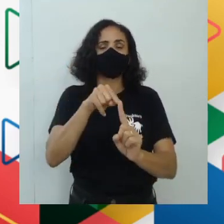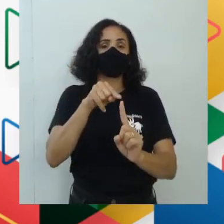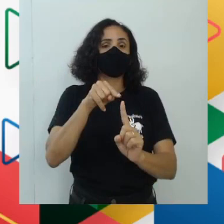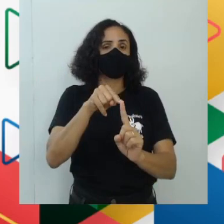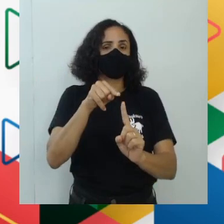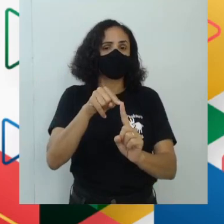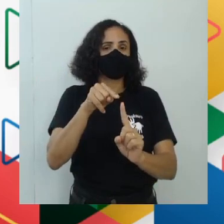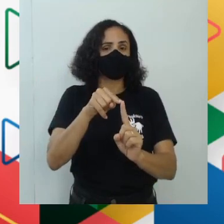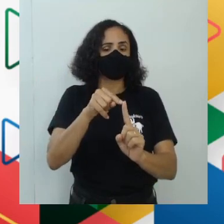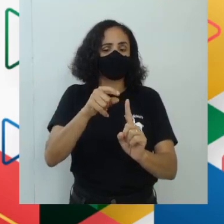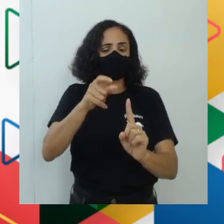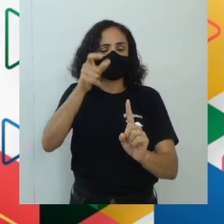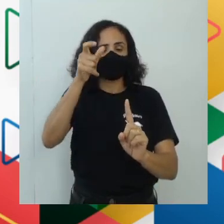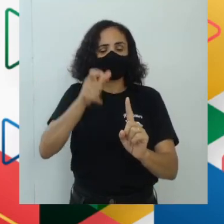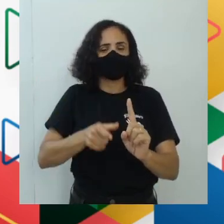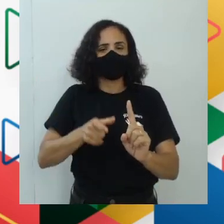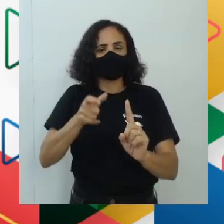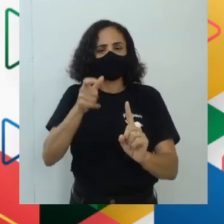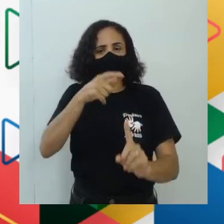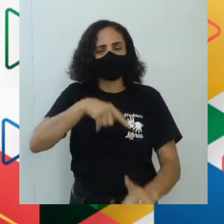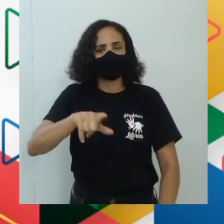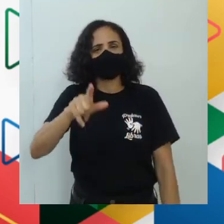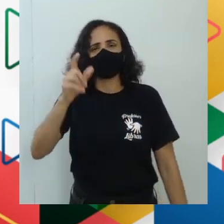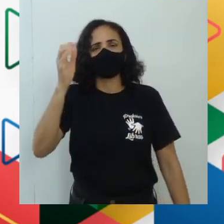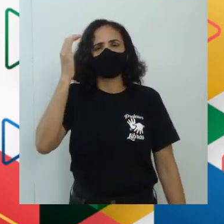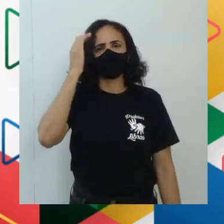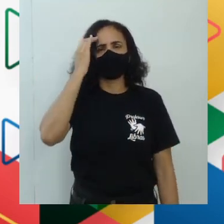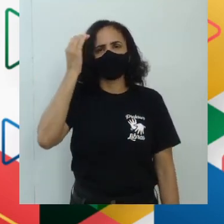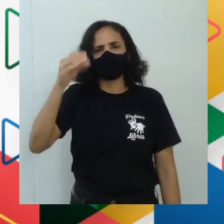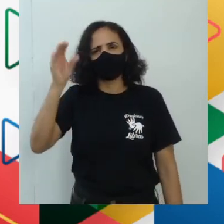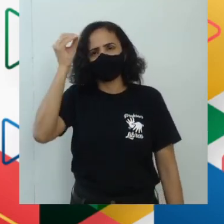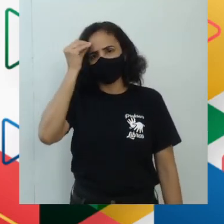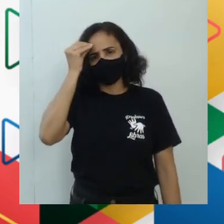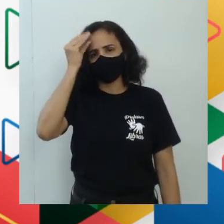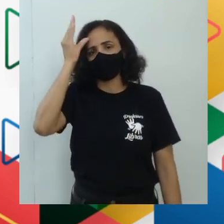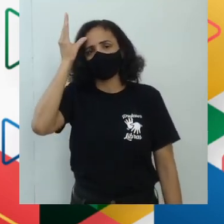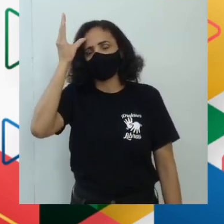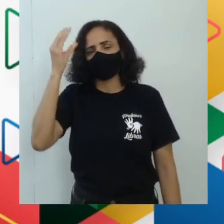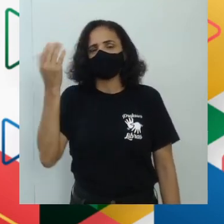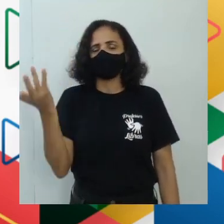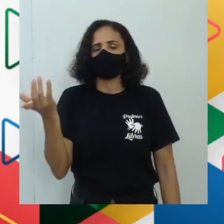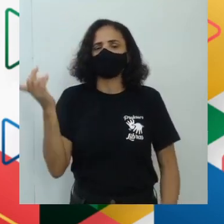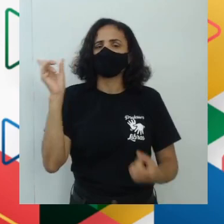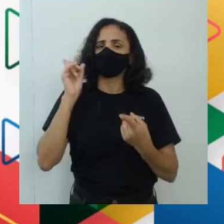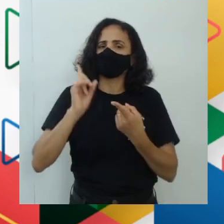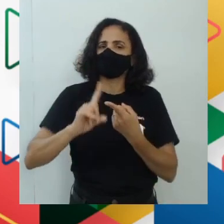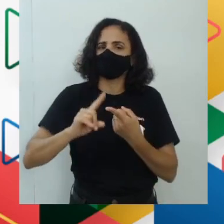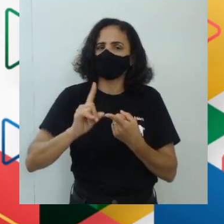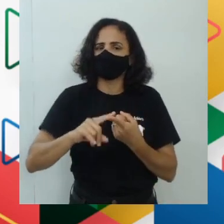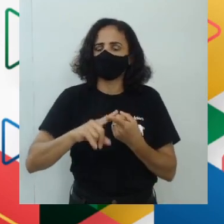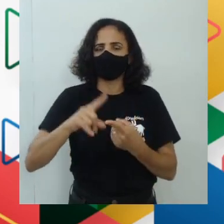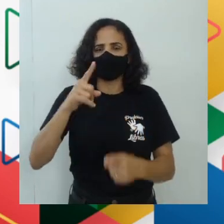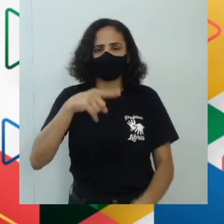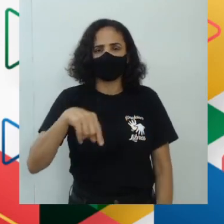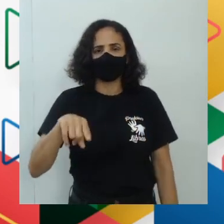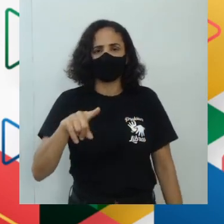só para o aspecto cognitivo, de você saber a respeito de algo, como também você